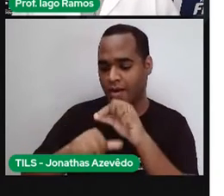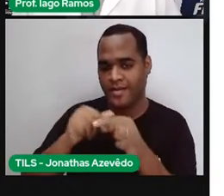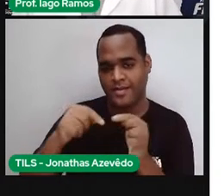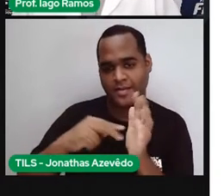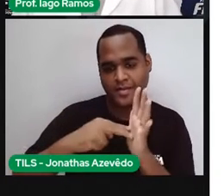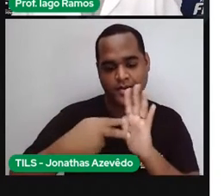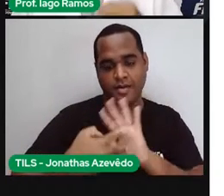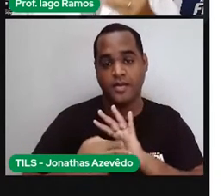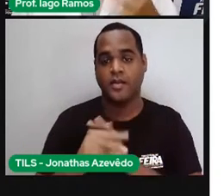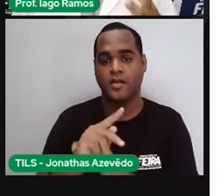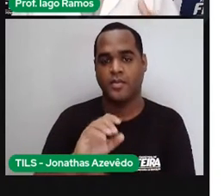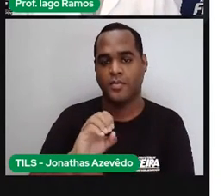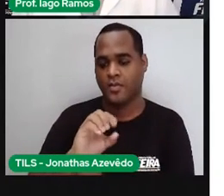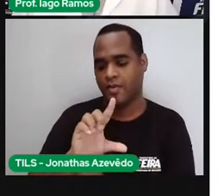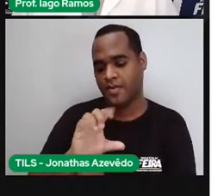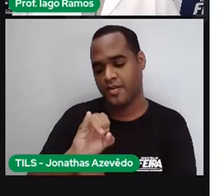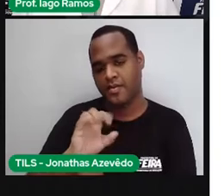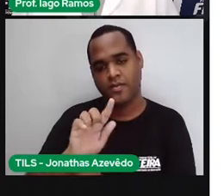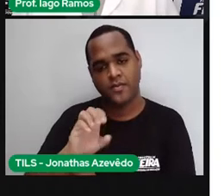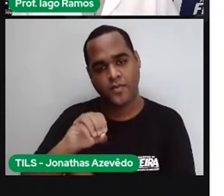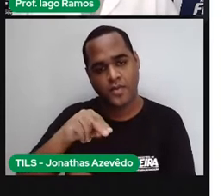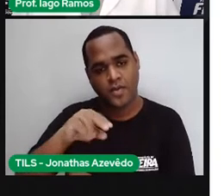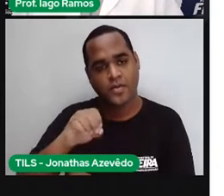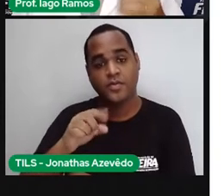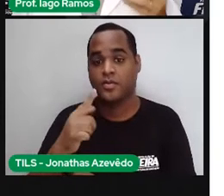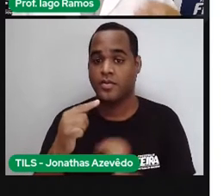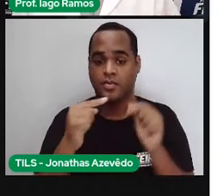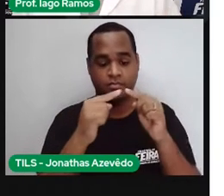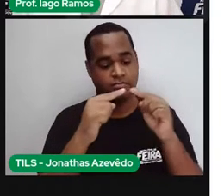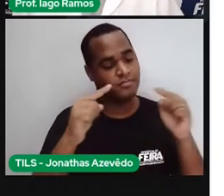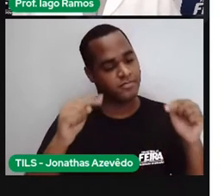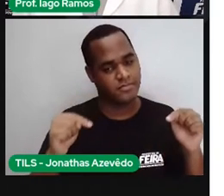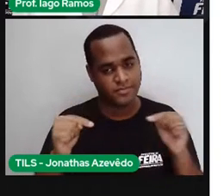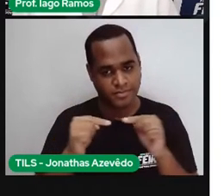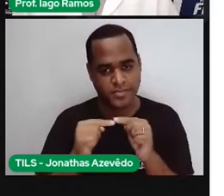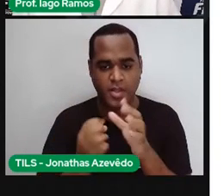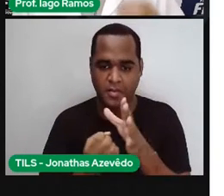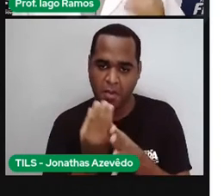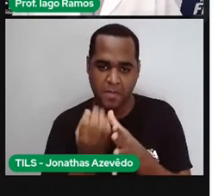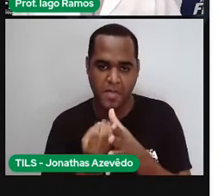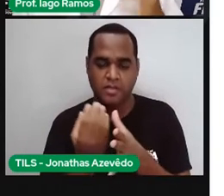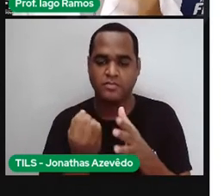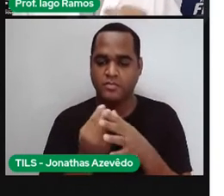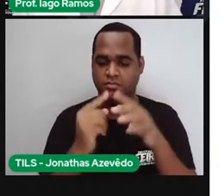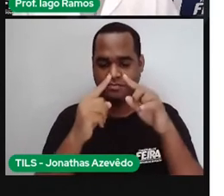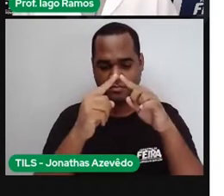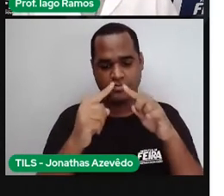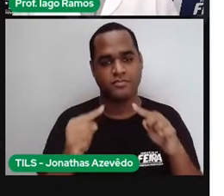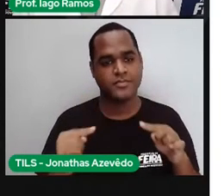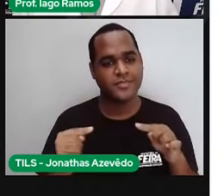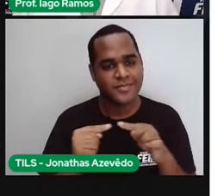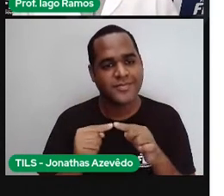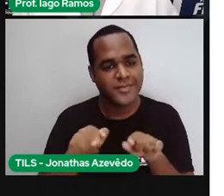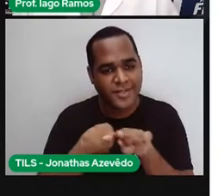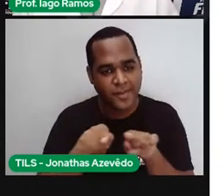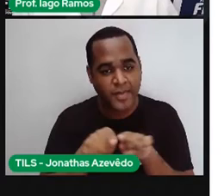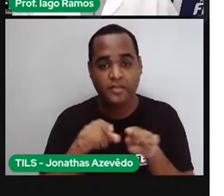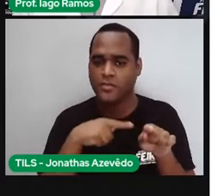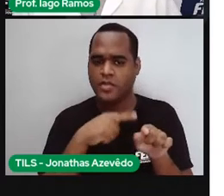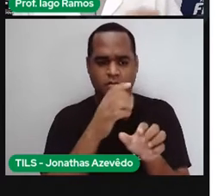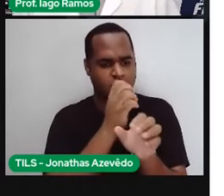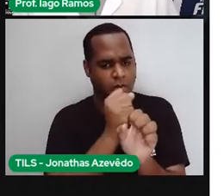polígonos né? A gente aplicou ali no retângulo apareceu no triângulo também mas qualquer polígono dá para a gente calcular o